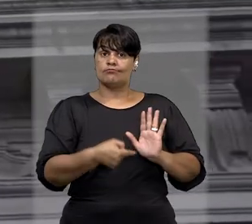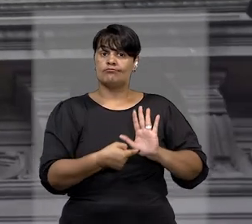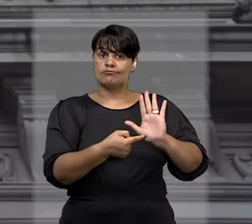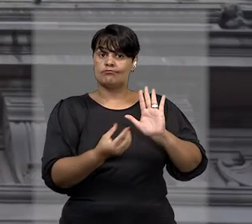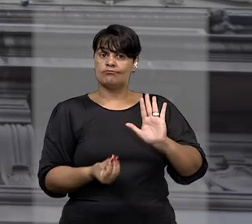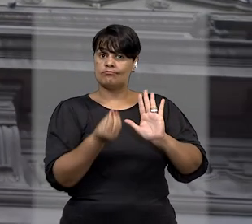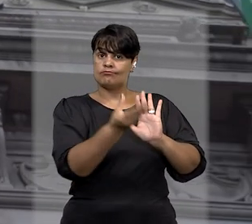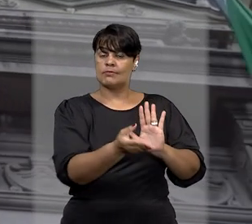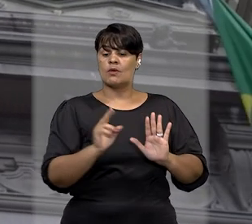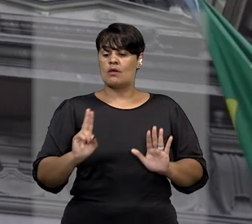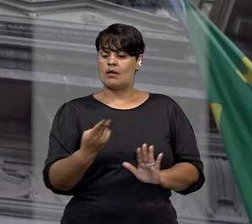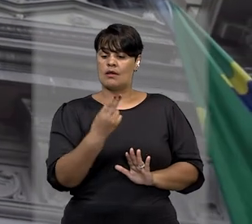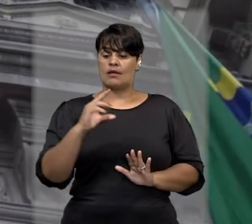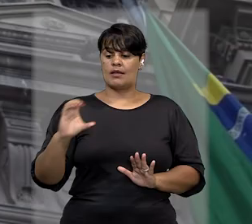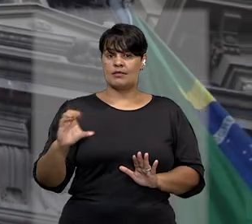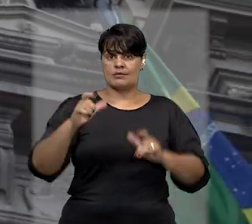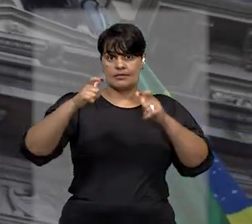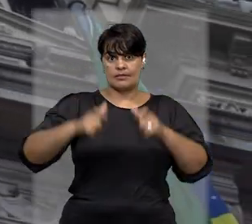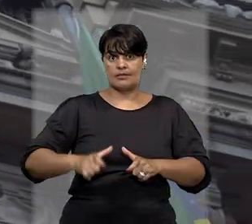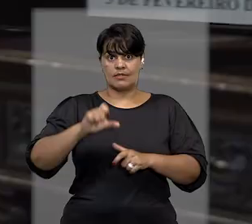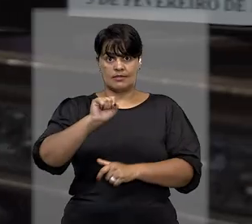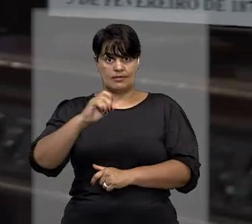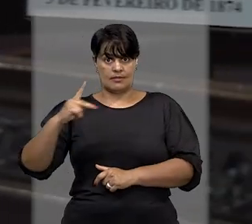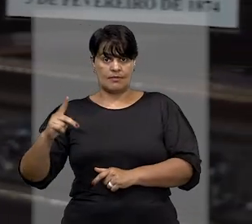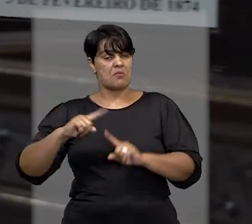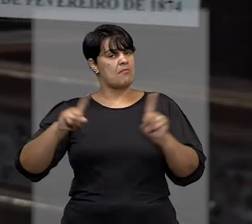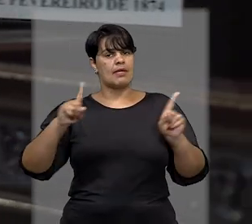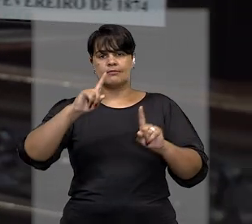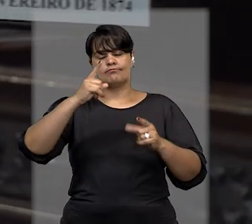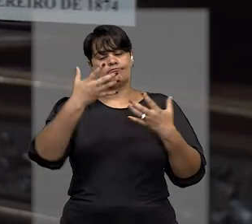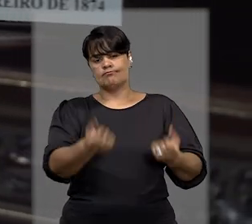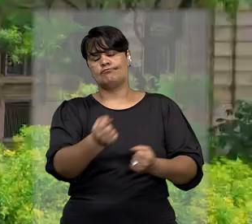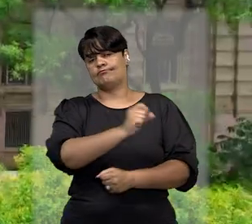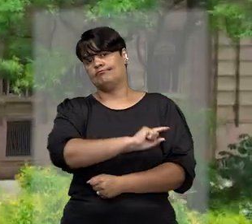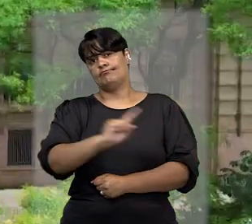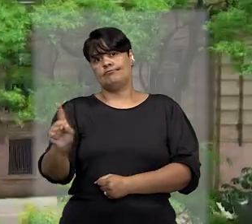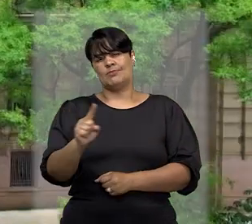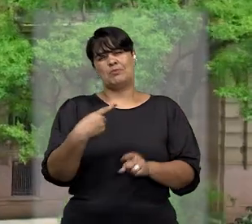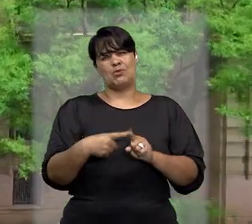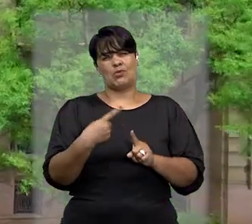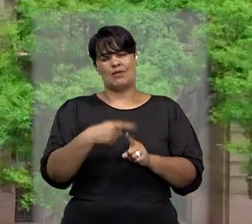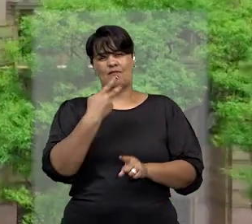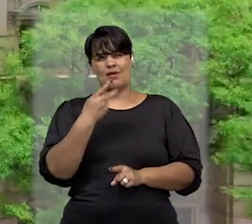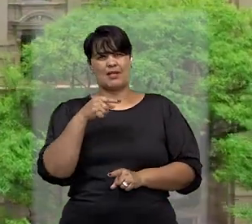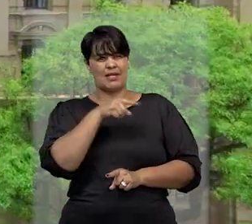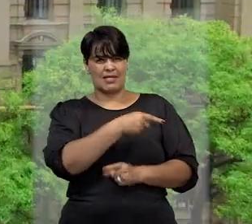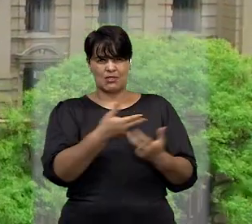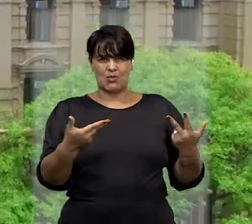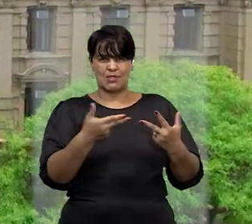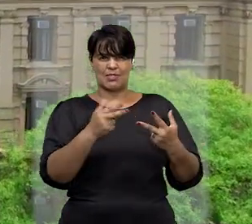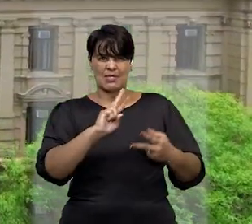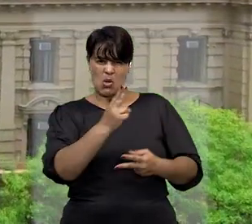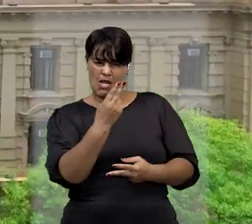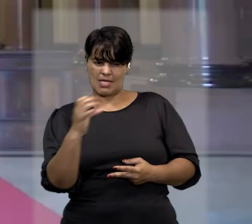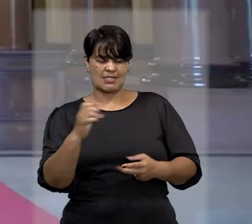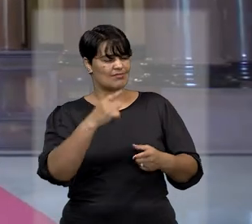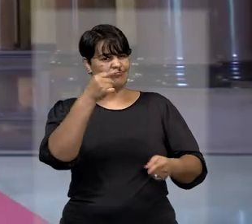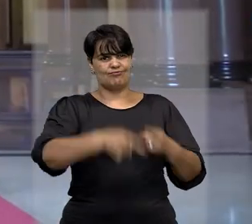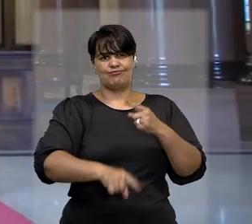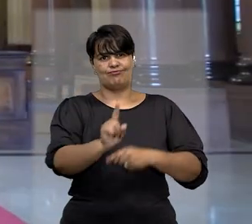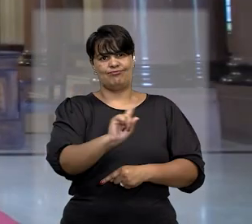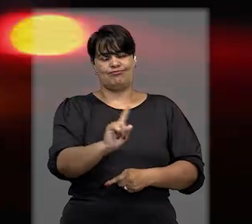corpus na corte paulista que indeferiu a liminar ao entender que medidas cautelares diversas da prisão seriam